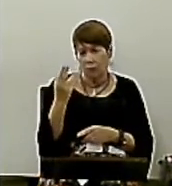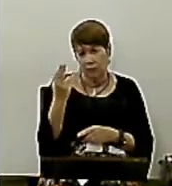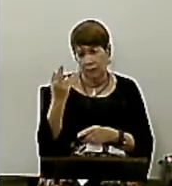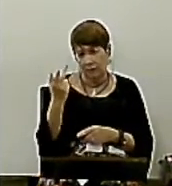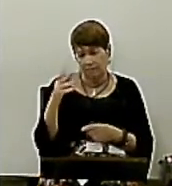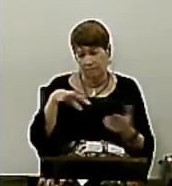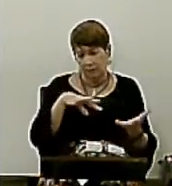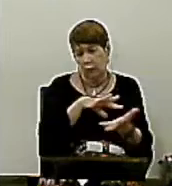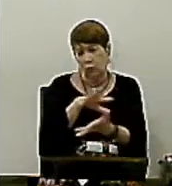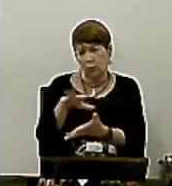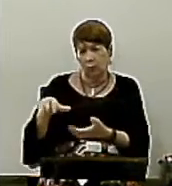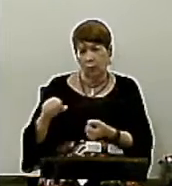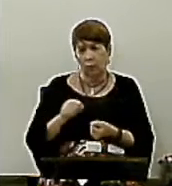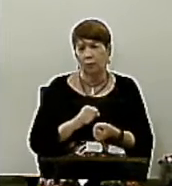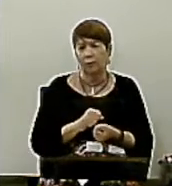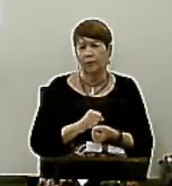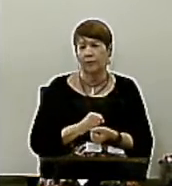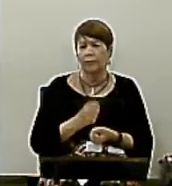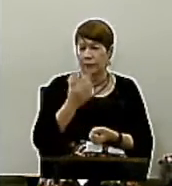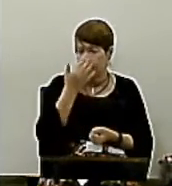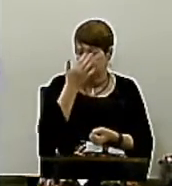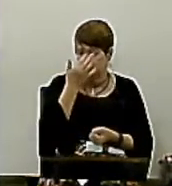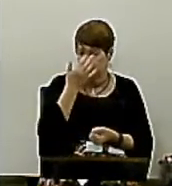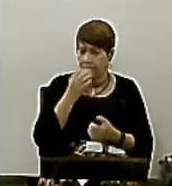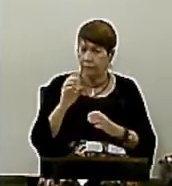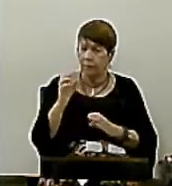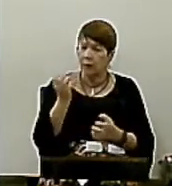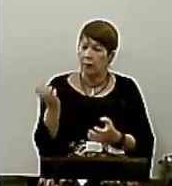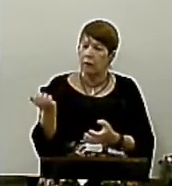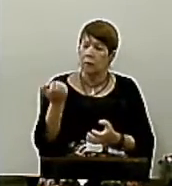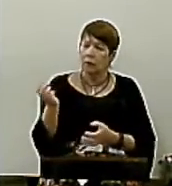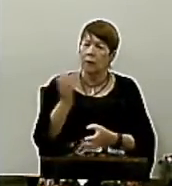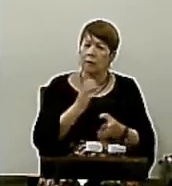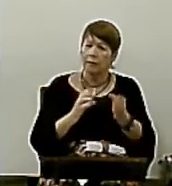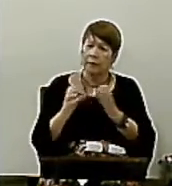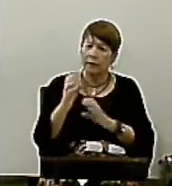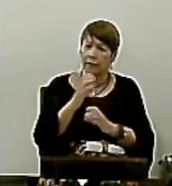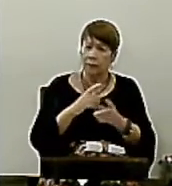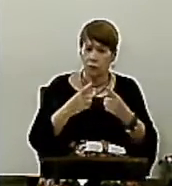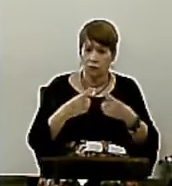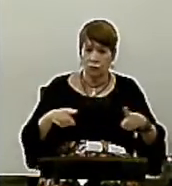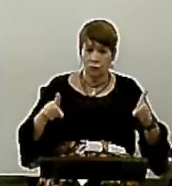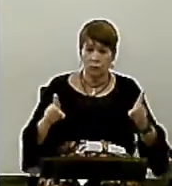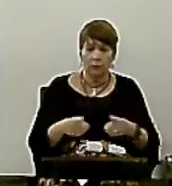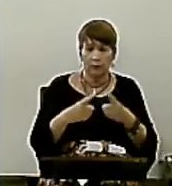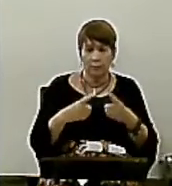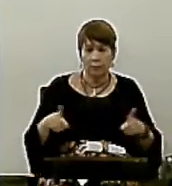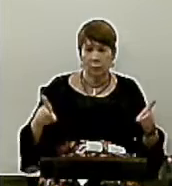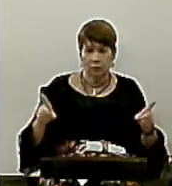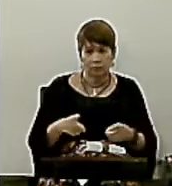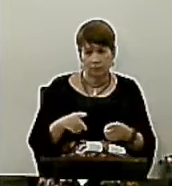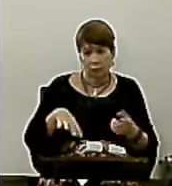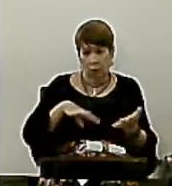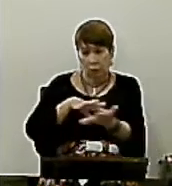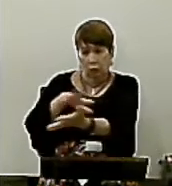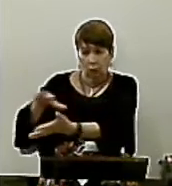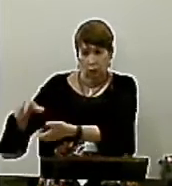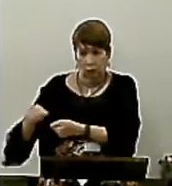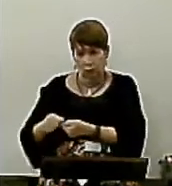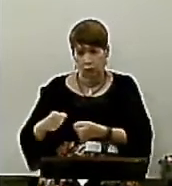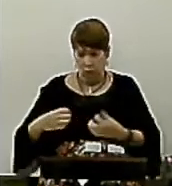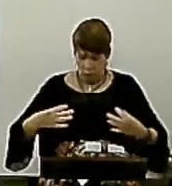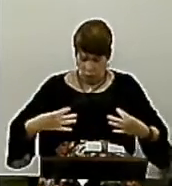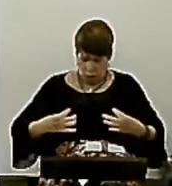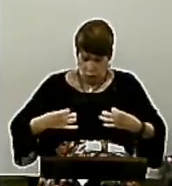Então Eu quero cantar Na igreja O mesmo ritmo Que eu canto Lá fora Eu quero me vestir Na igreja Do mesmo